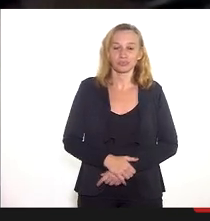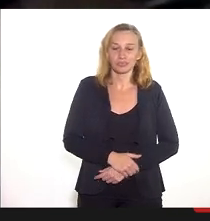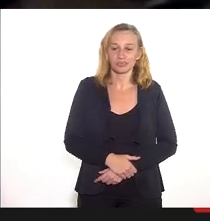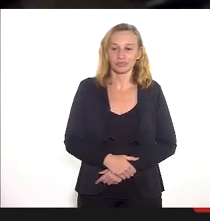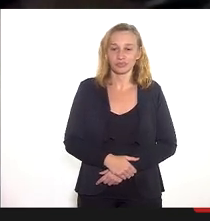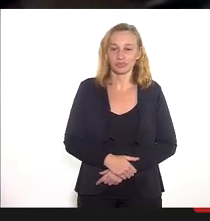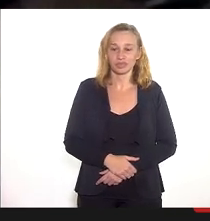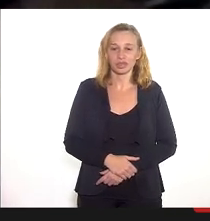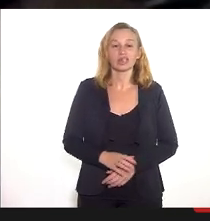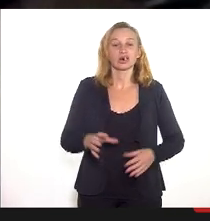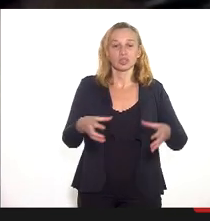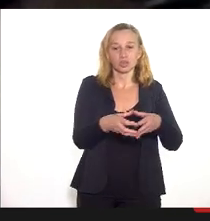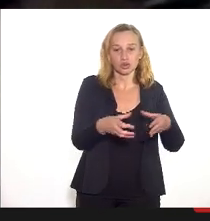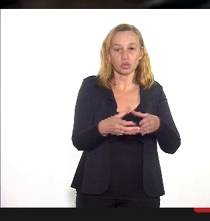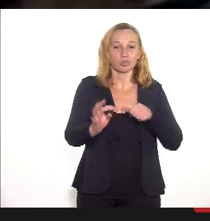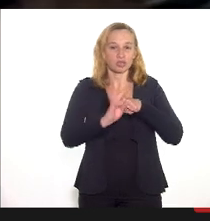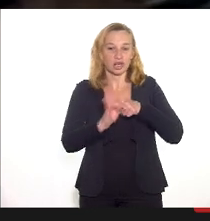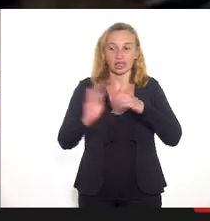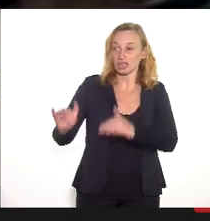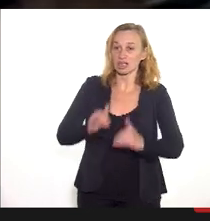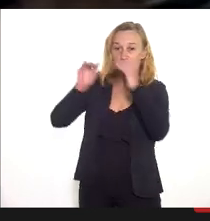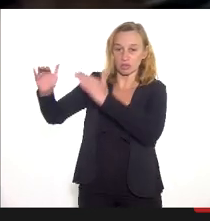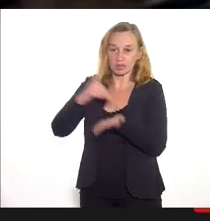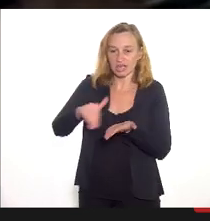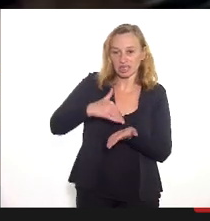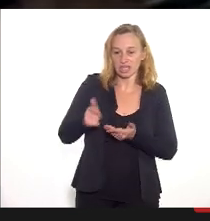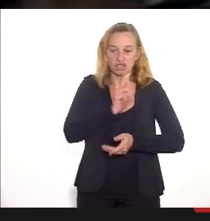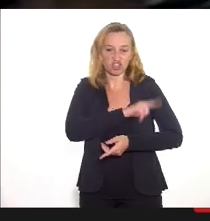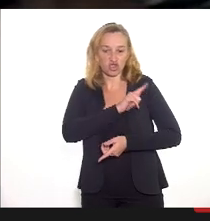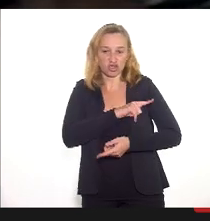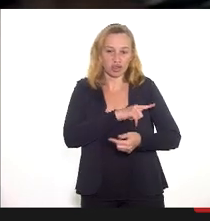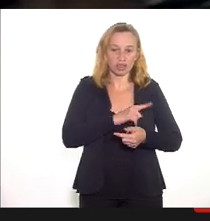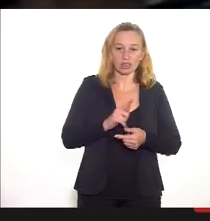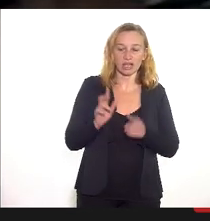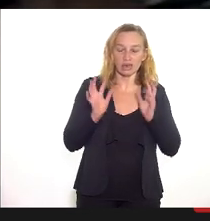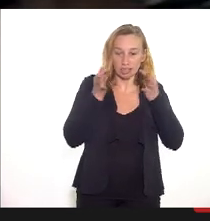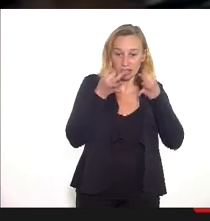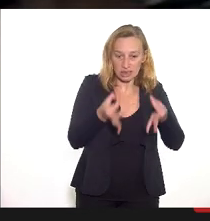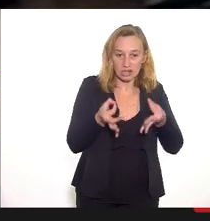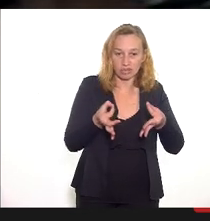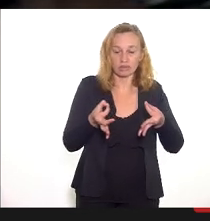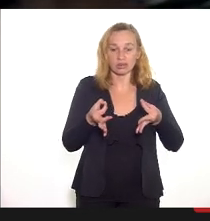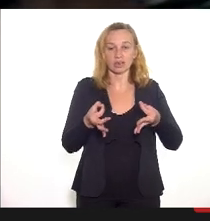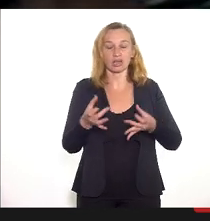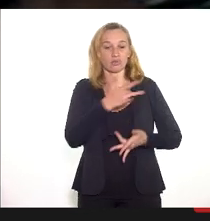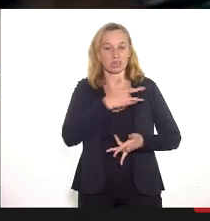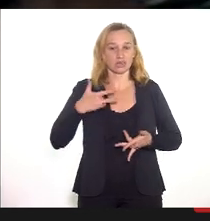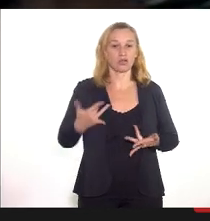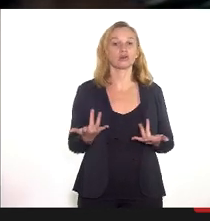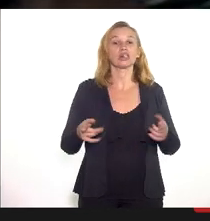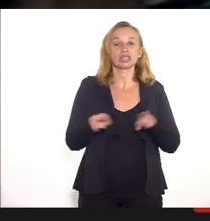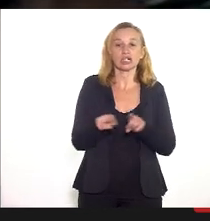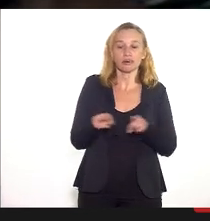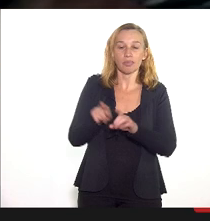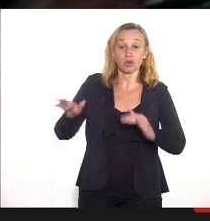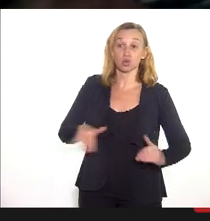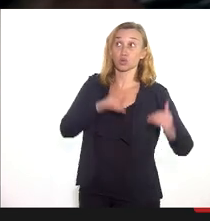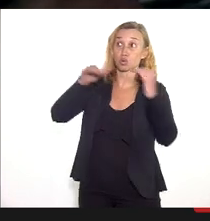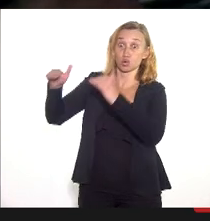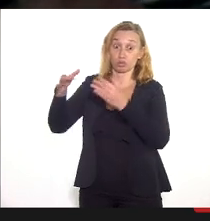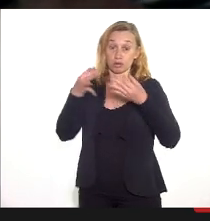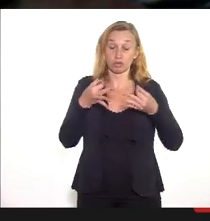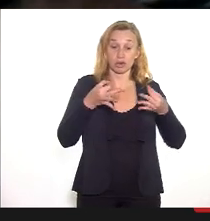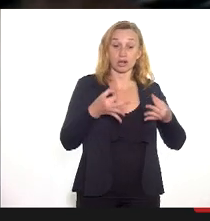As equipes técnicas da Subsecretaria de Gestão da Atenção Integral à Saúde e Superintendência de Atenção